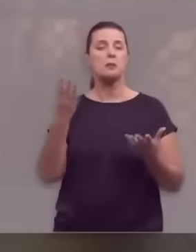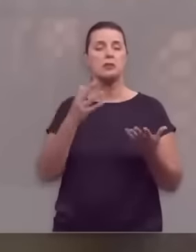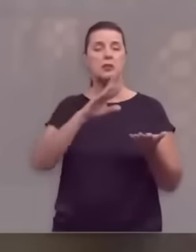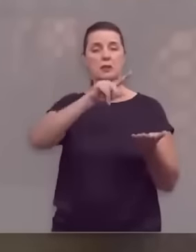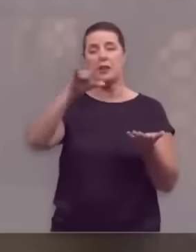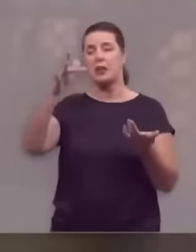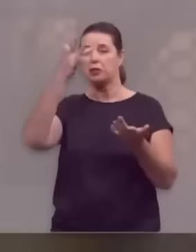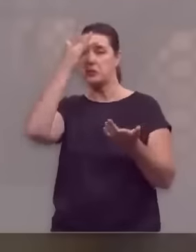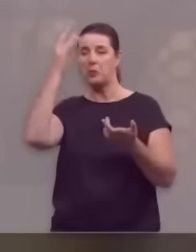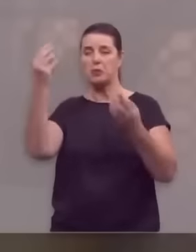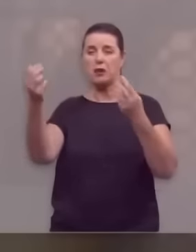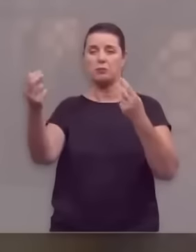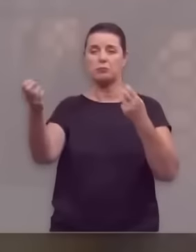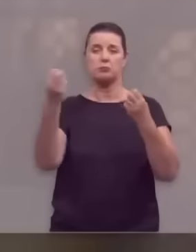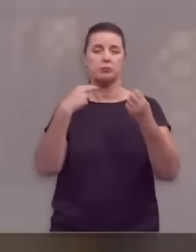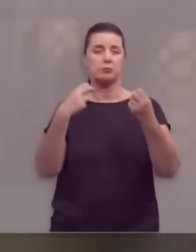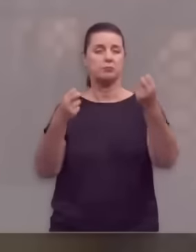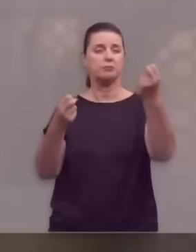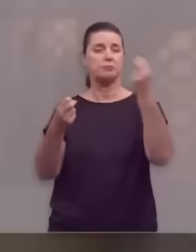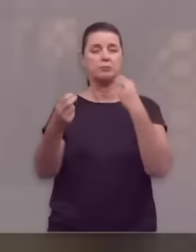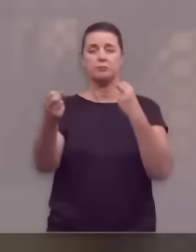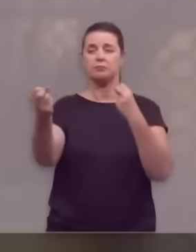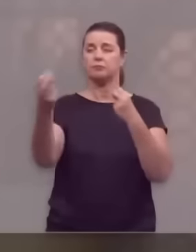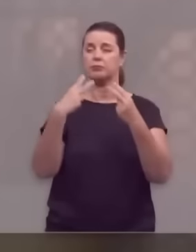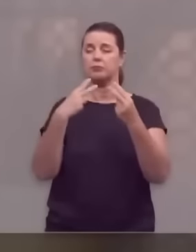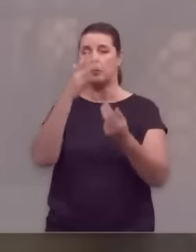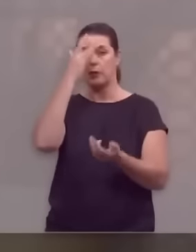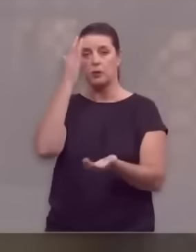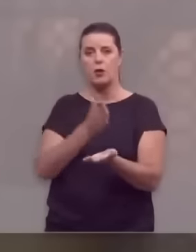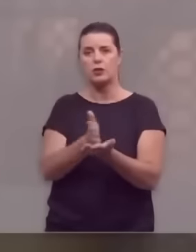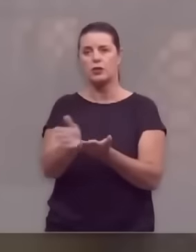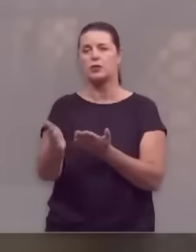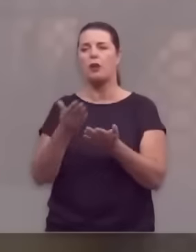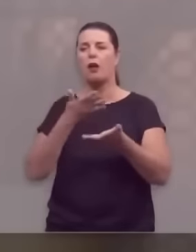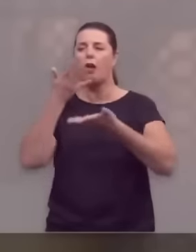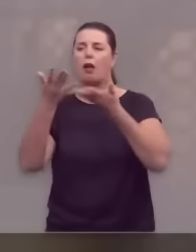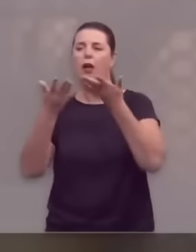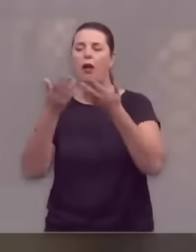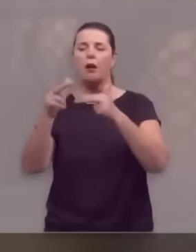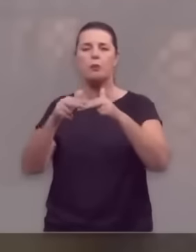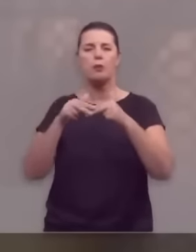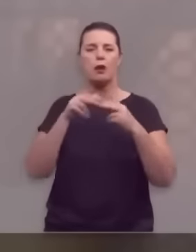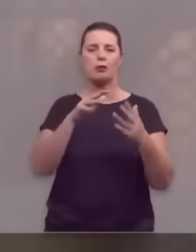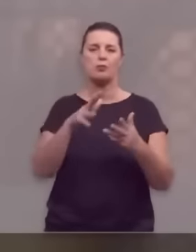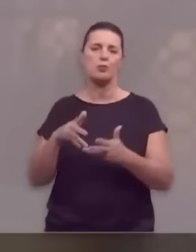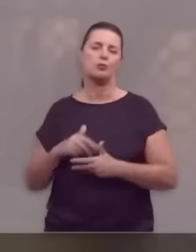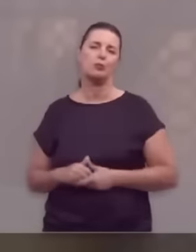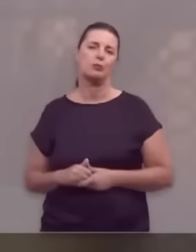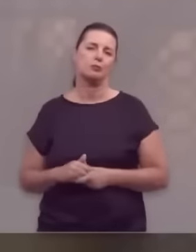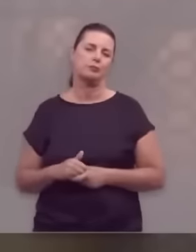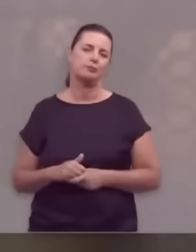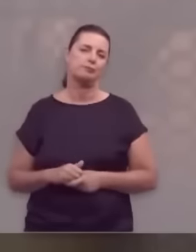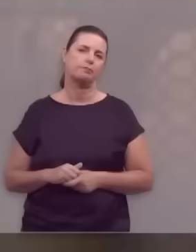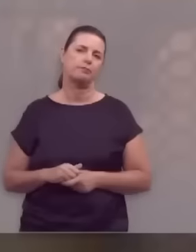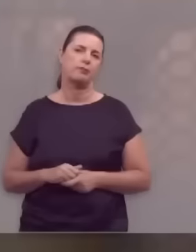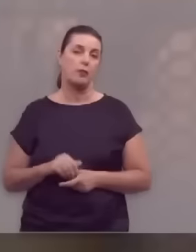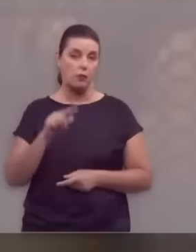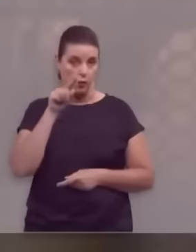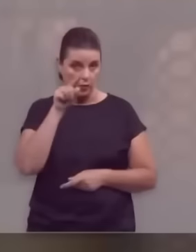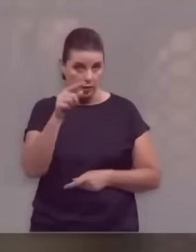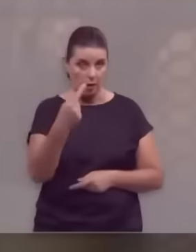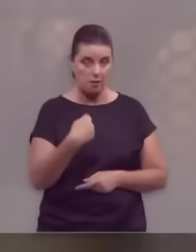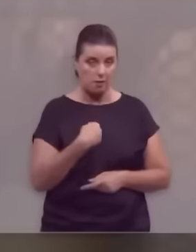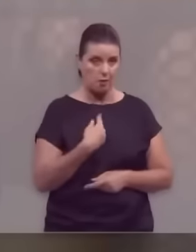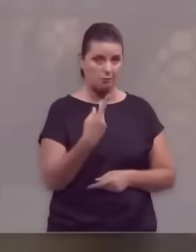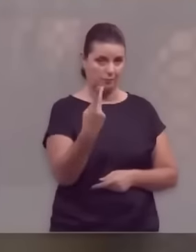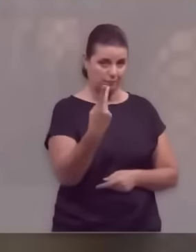muitas e muitos se desviam seduzidos por essas vozes. É preciso